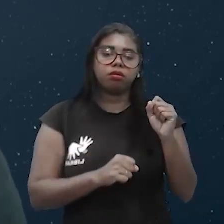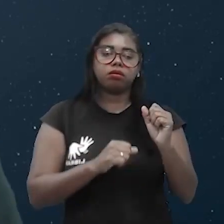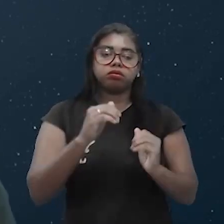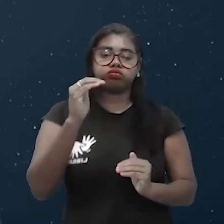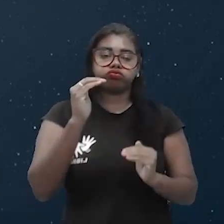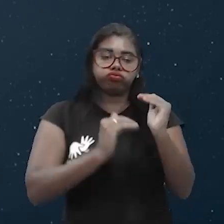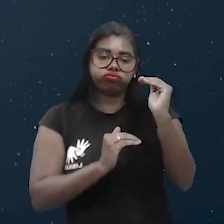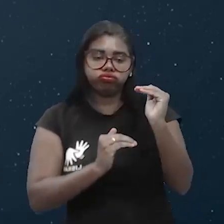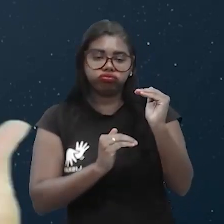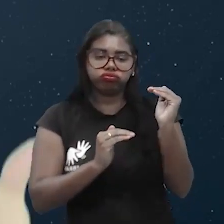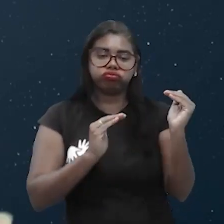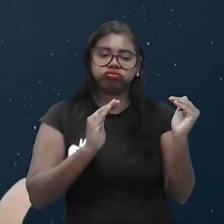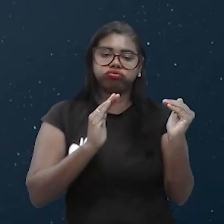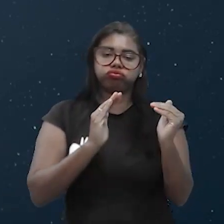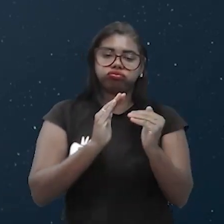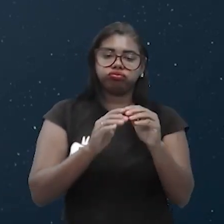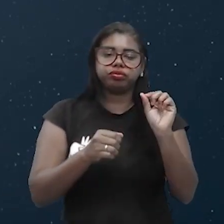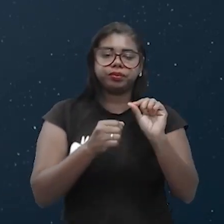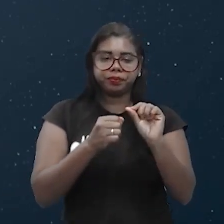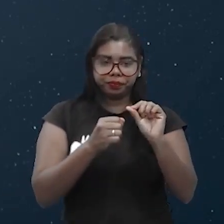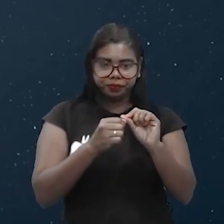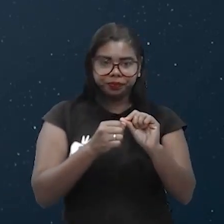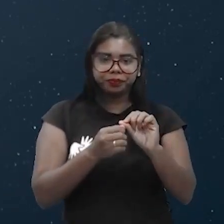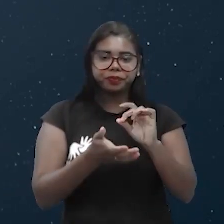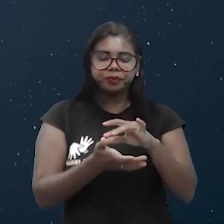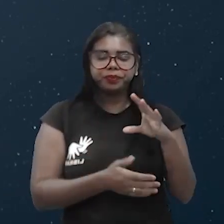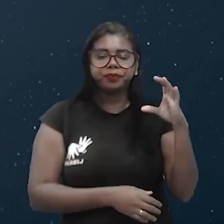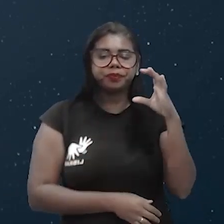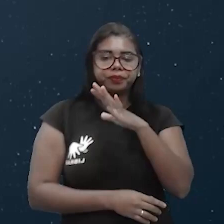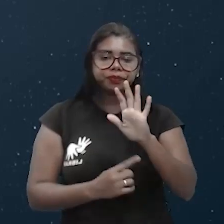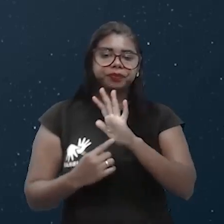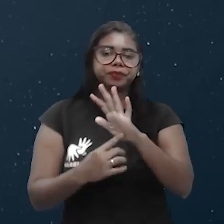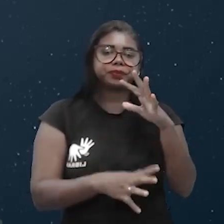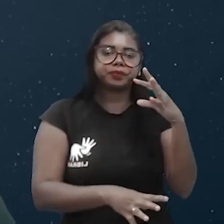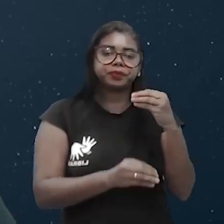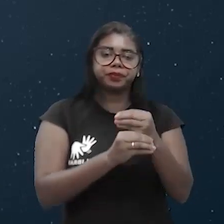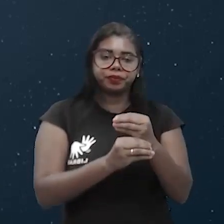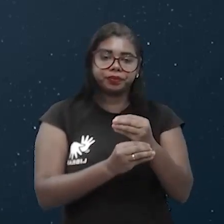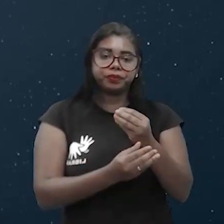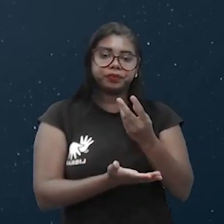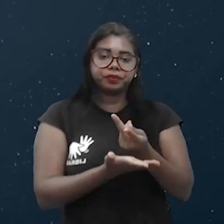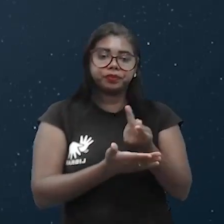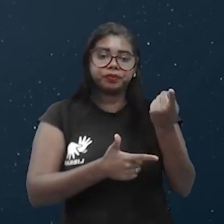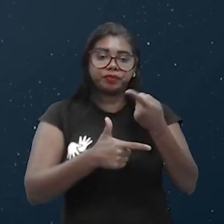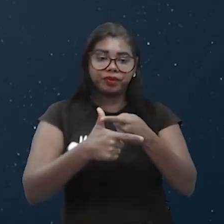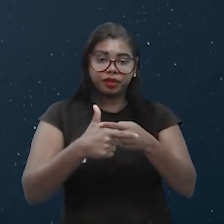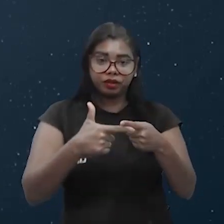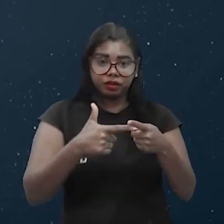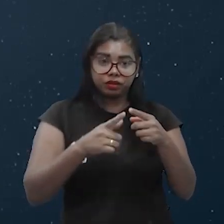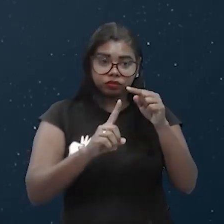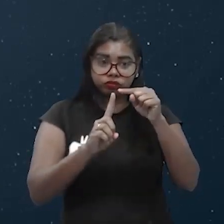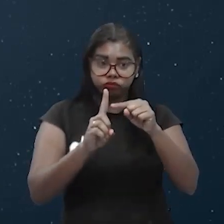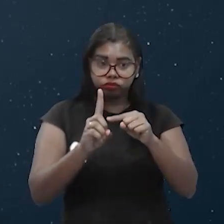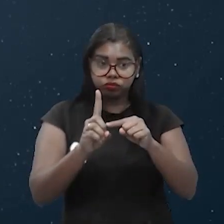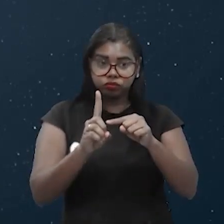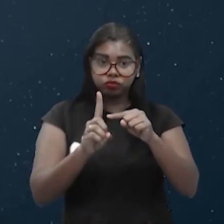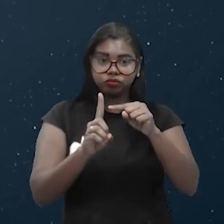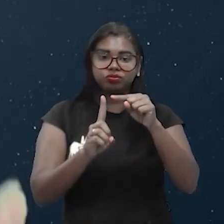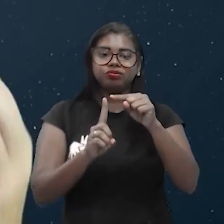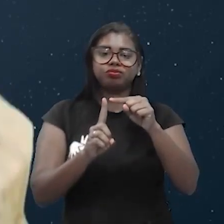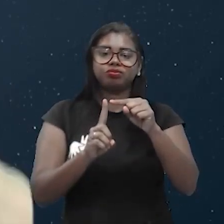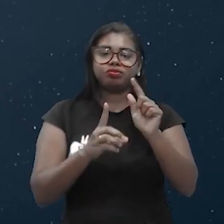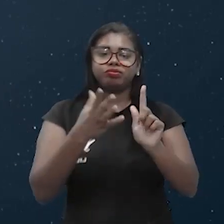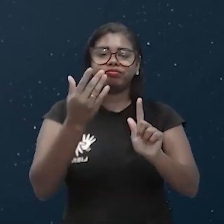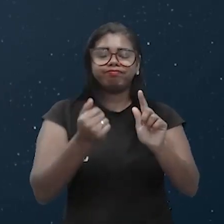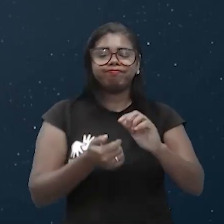feito pela máquina ideal de Sadi Carnot, que é obtida pela relação da divisão das temperaturas na unidade de calos. Belezinha,